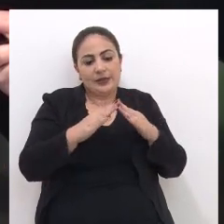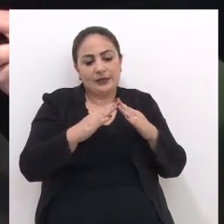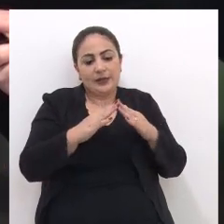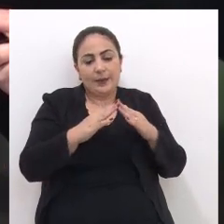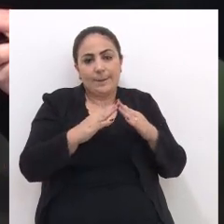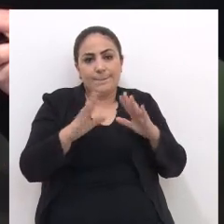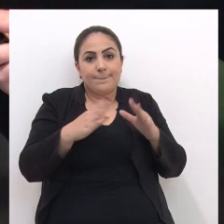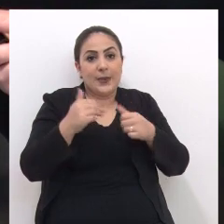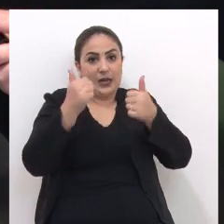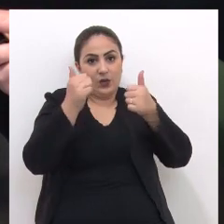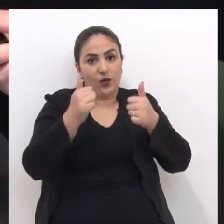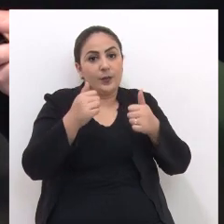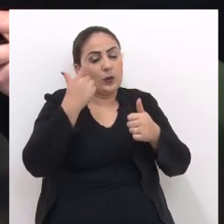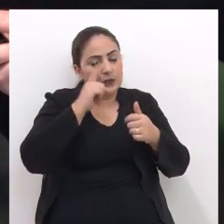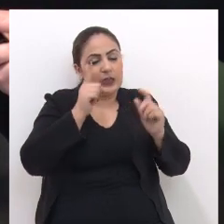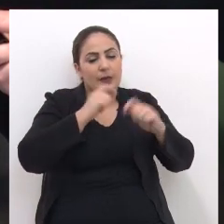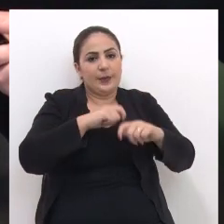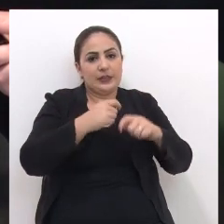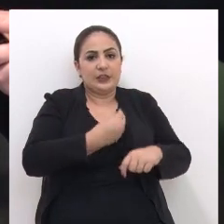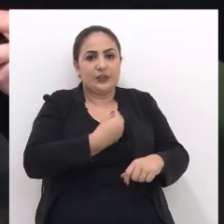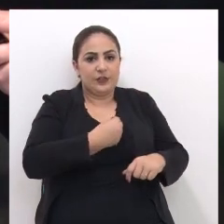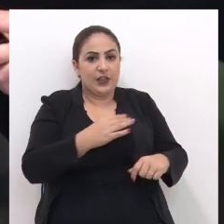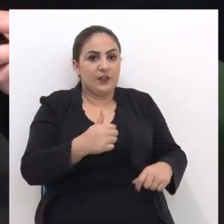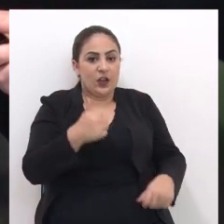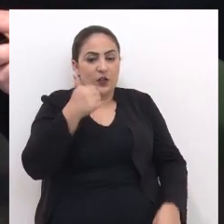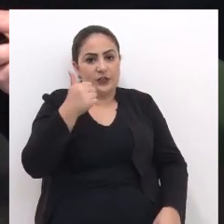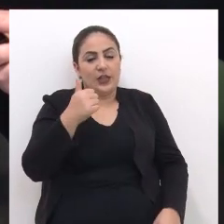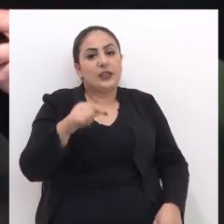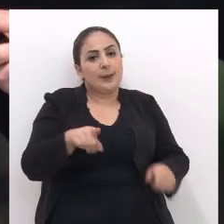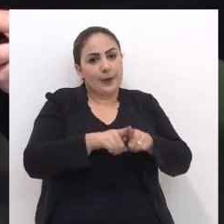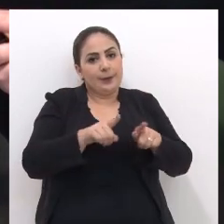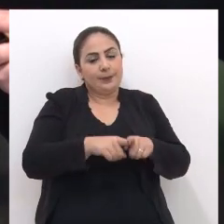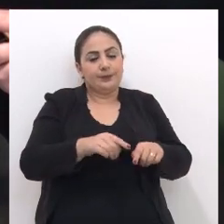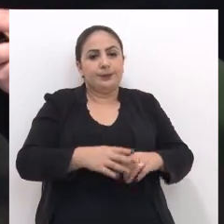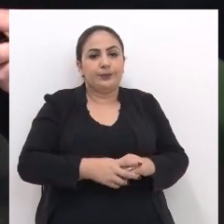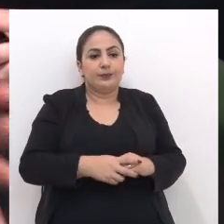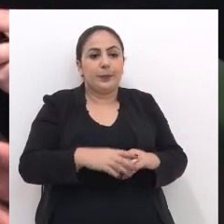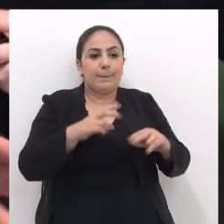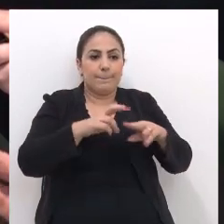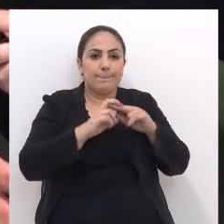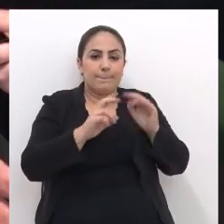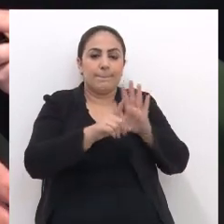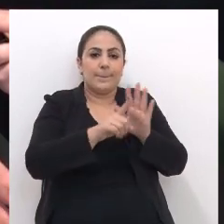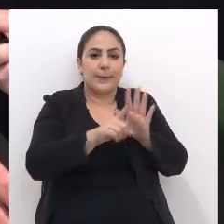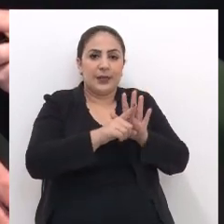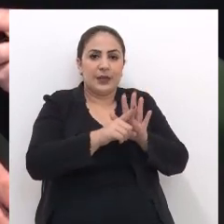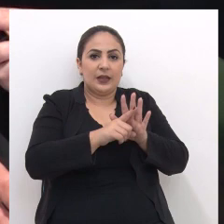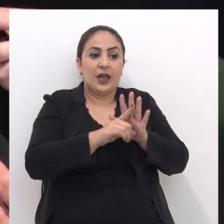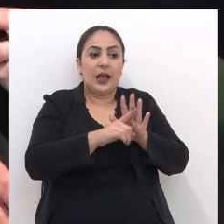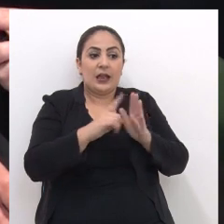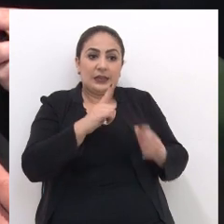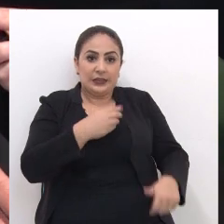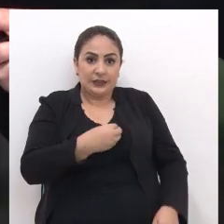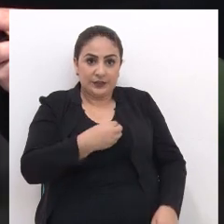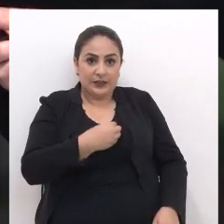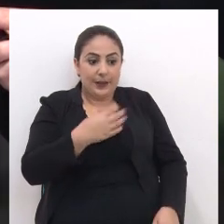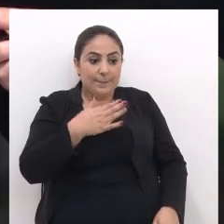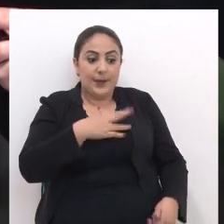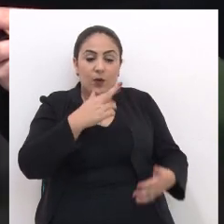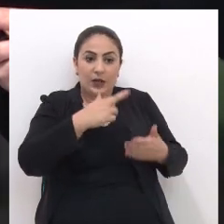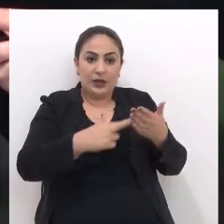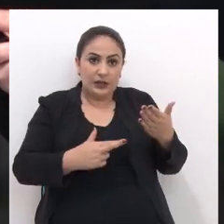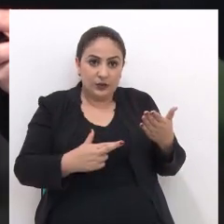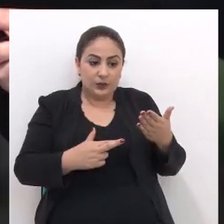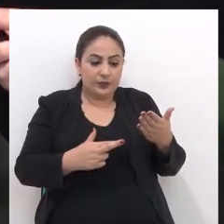Um imóvel Melhor Para ter a sua condição De vida valorizada E melhorada Então a legislação Ela estava na minha